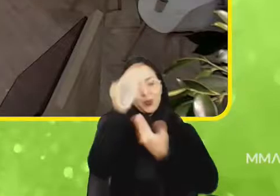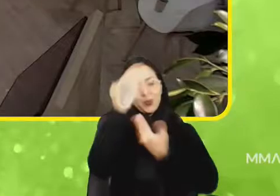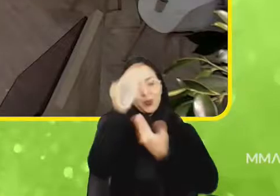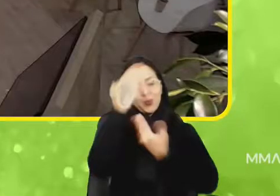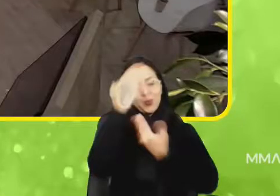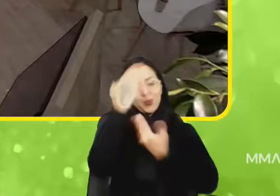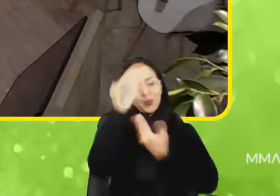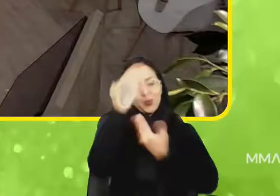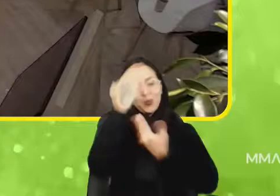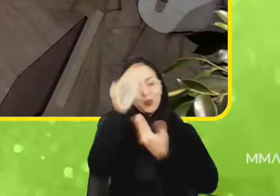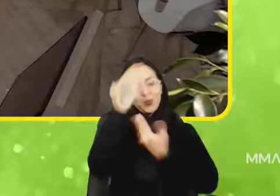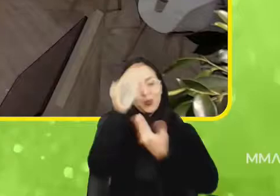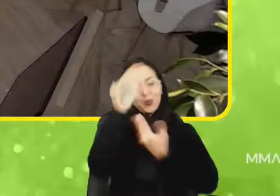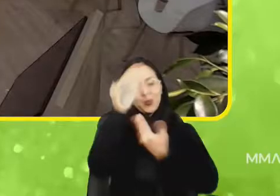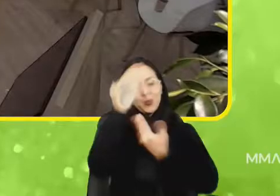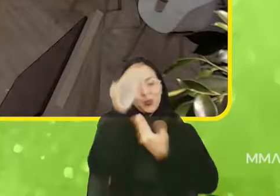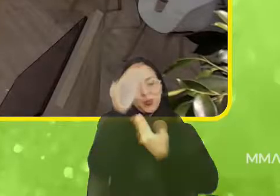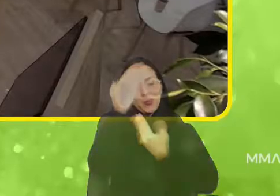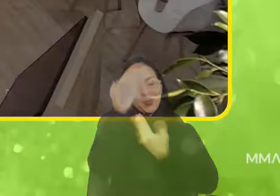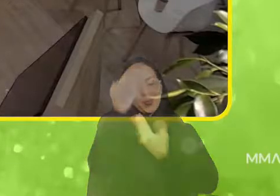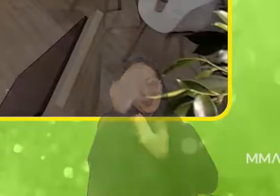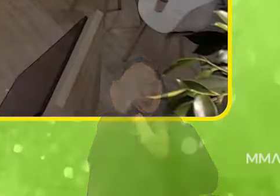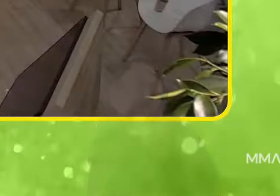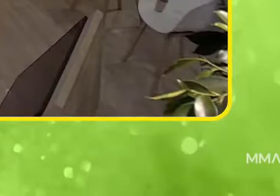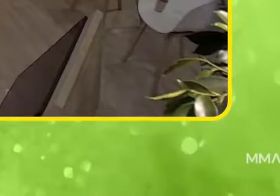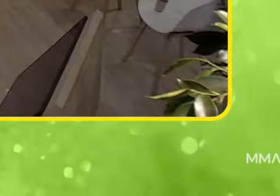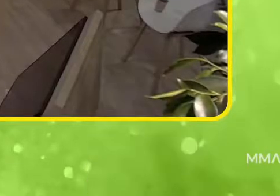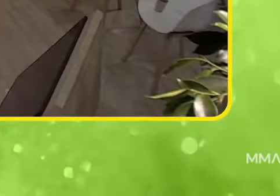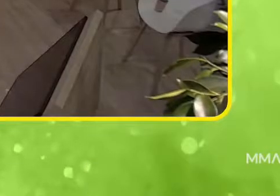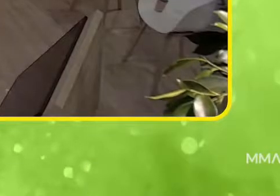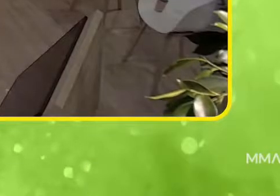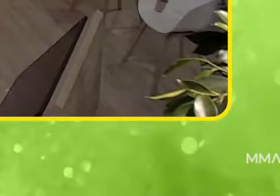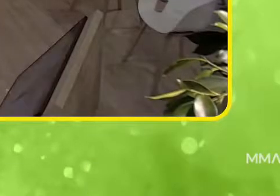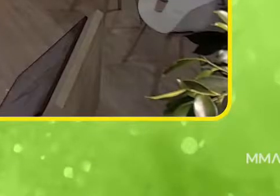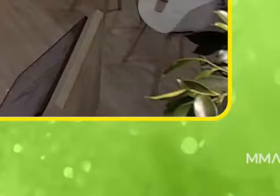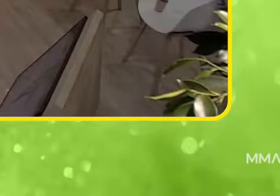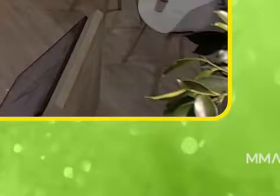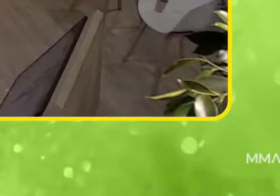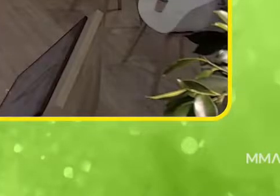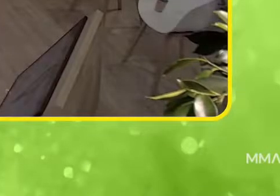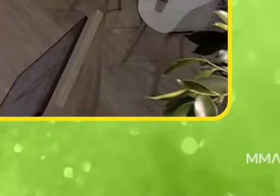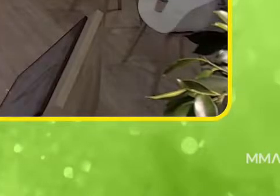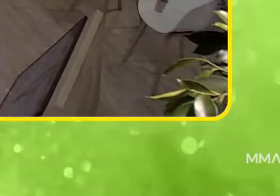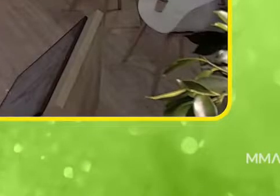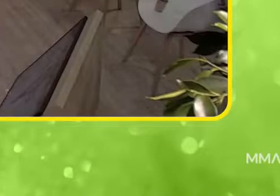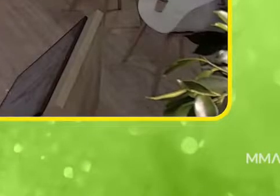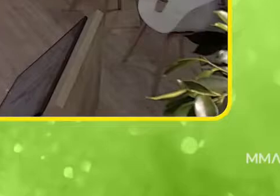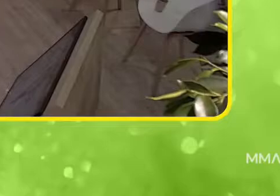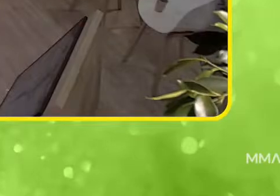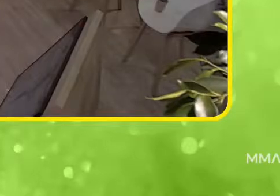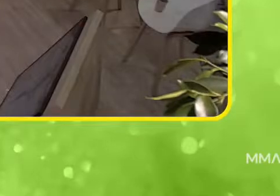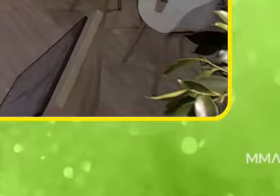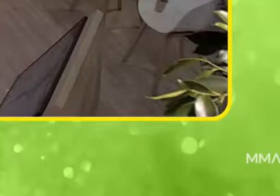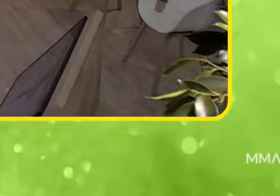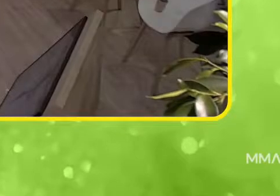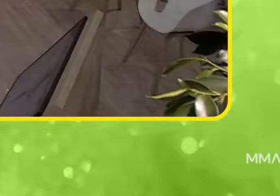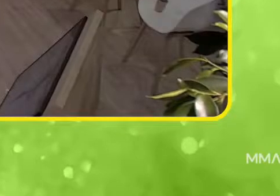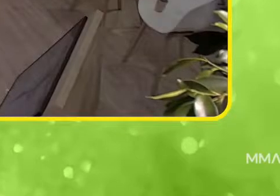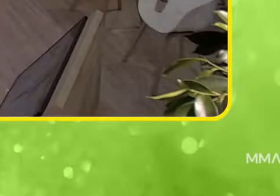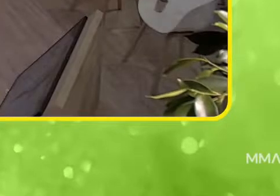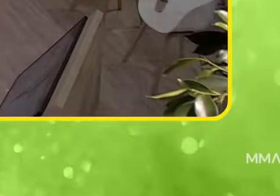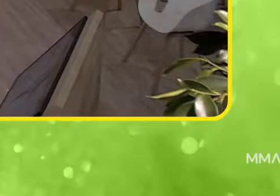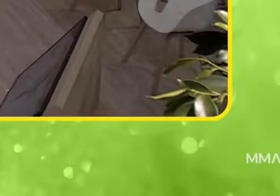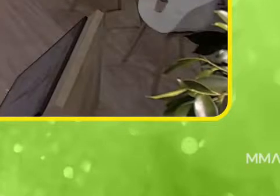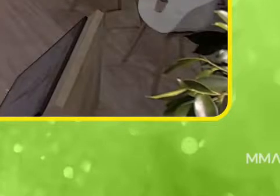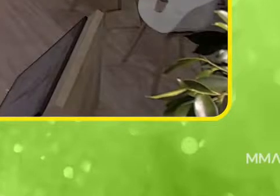Um bom dia, bom dia Muni Lourenço, bom dia João Adrien, é um prazer estar aqui com vocês falando desse tema